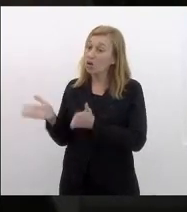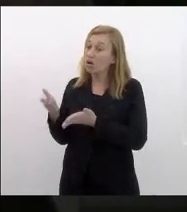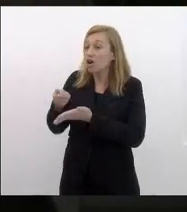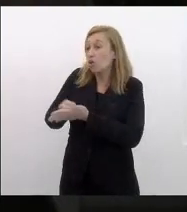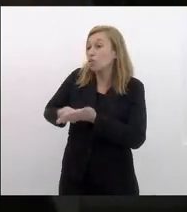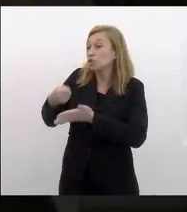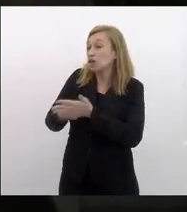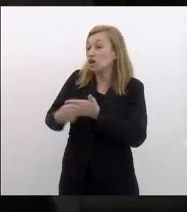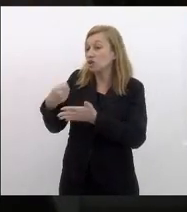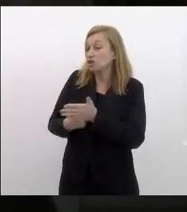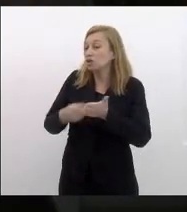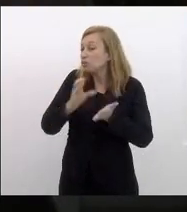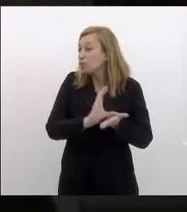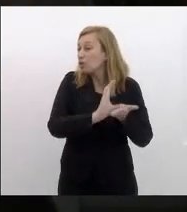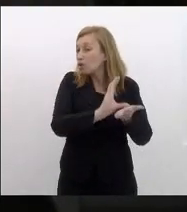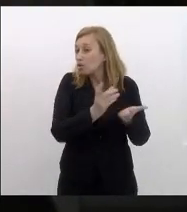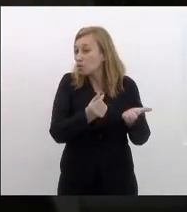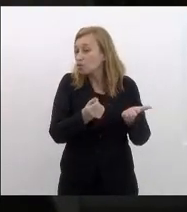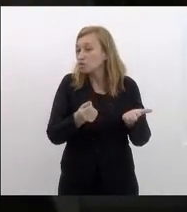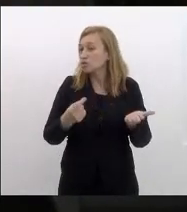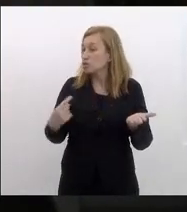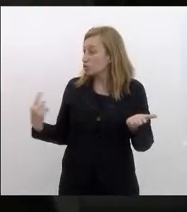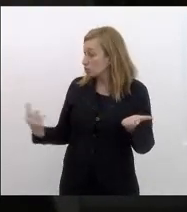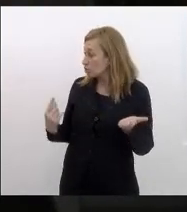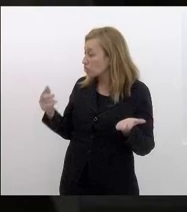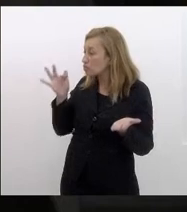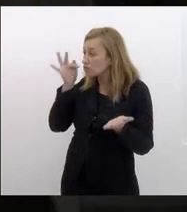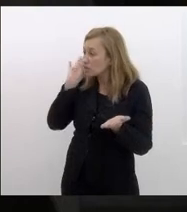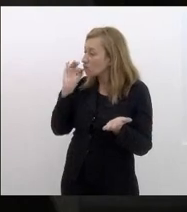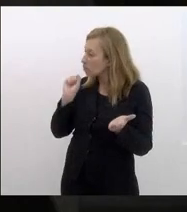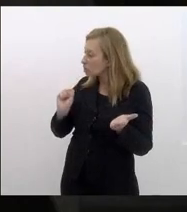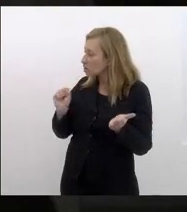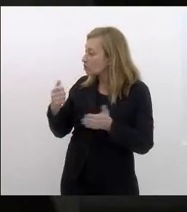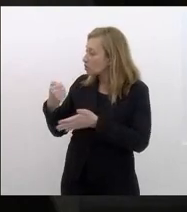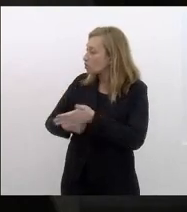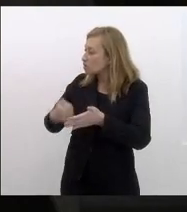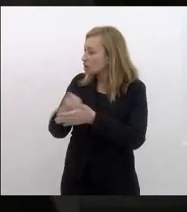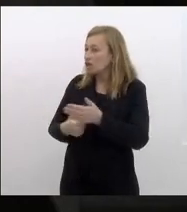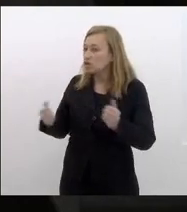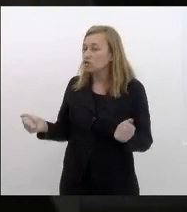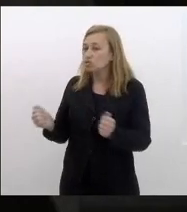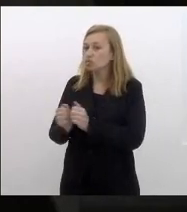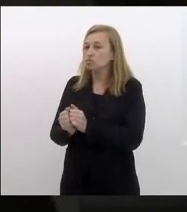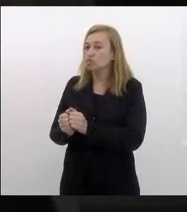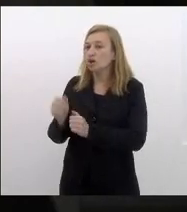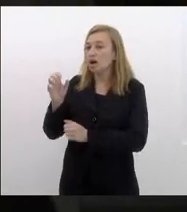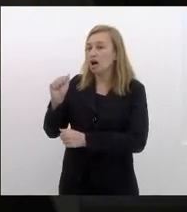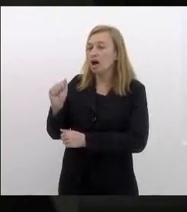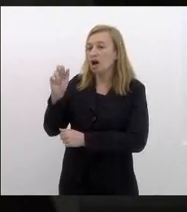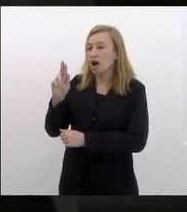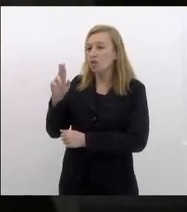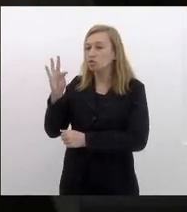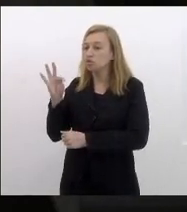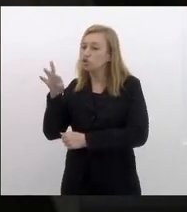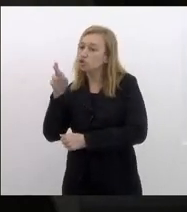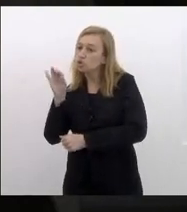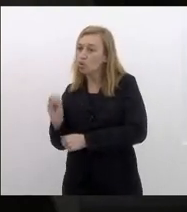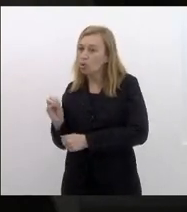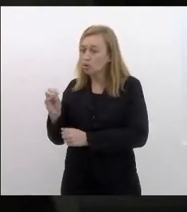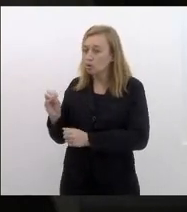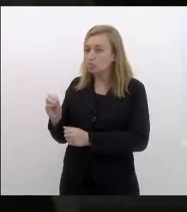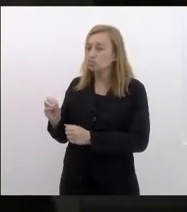recursos Flávio essa é luta que podemos travar juntos é pelo auditório da sede nova do Pedro II nós precisamos conseguir recursos para